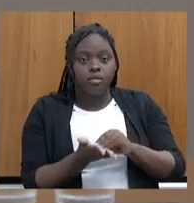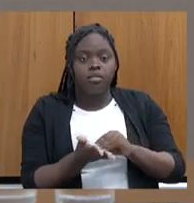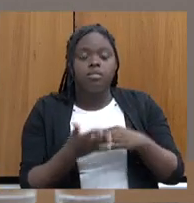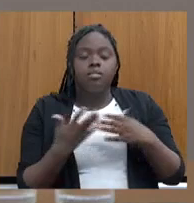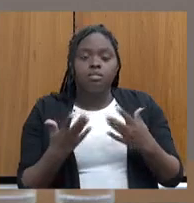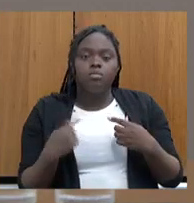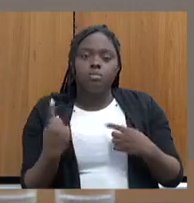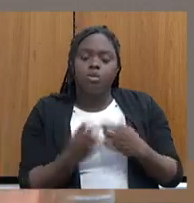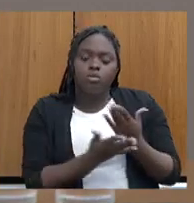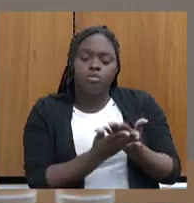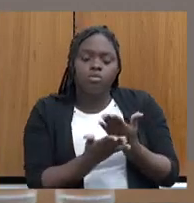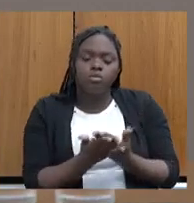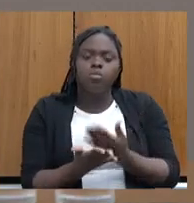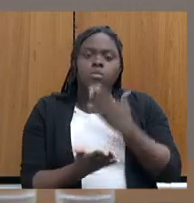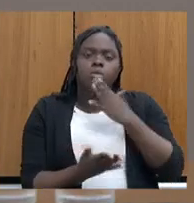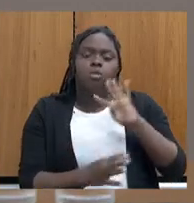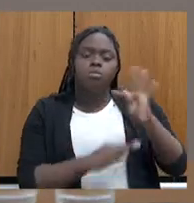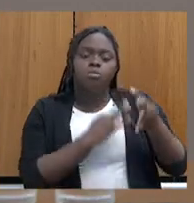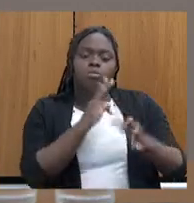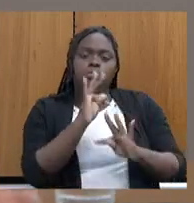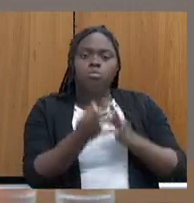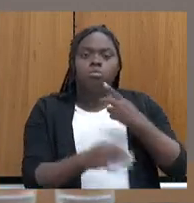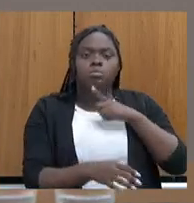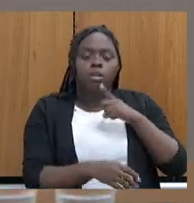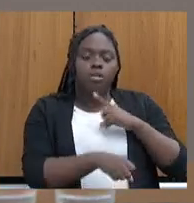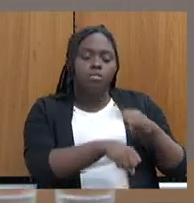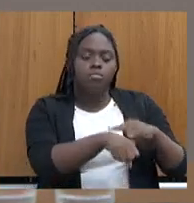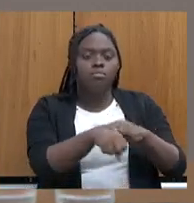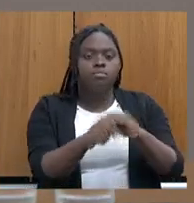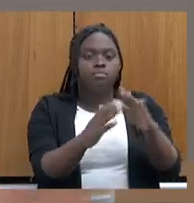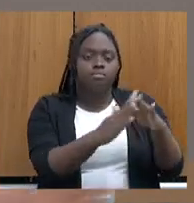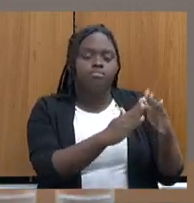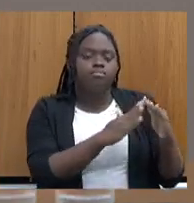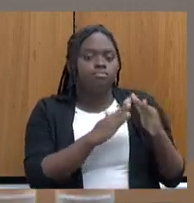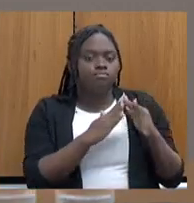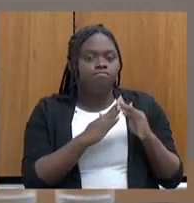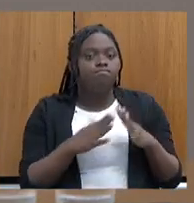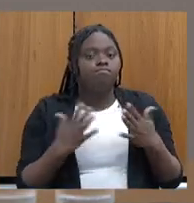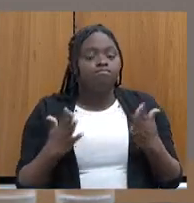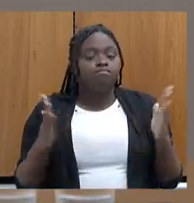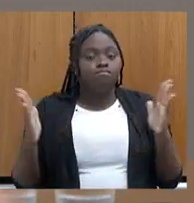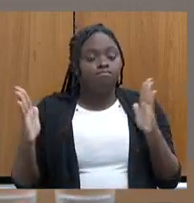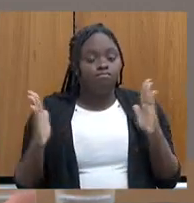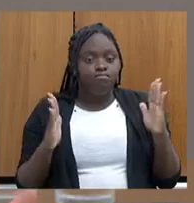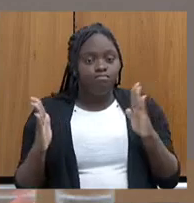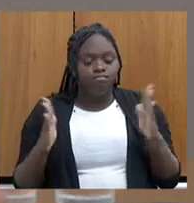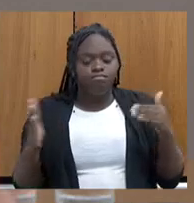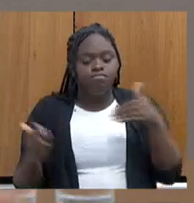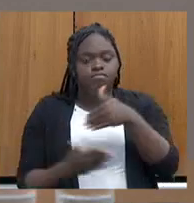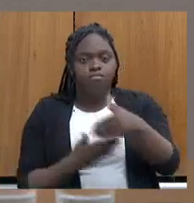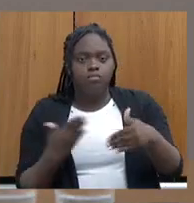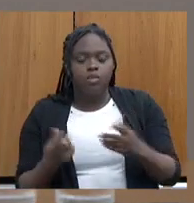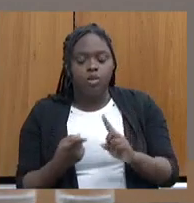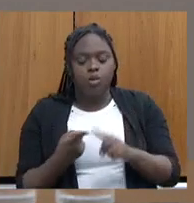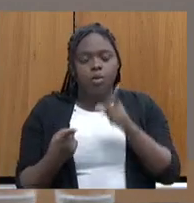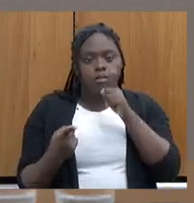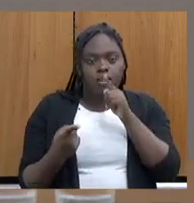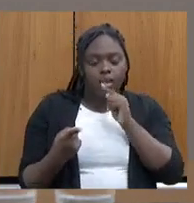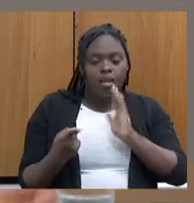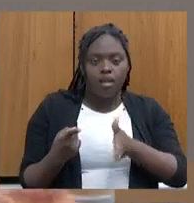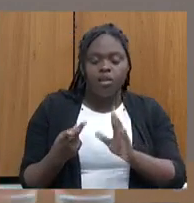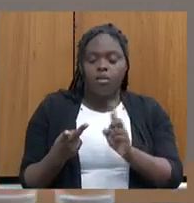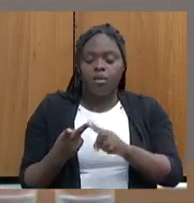estudando algumas tecnologias também para introduzi-los. Aí, no processo de transição... Então, ela já tem água. Já tem o kit de